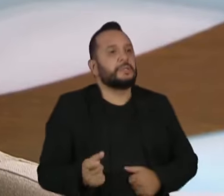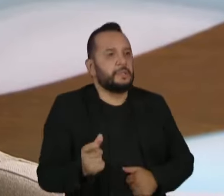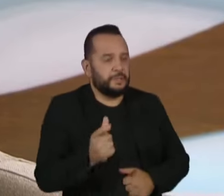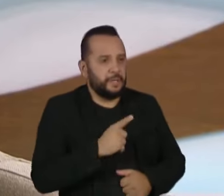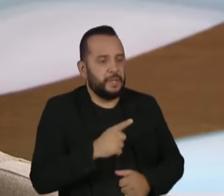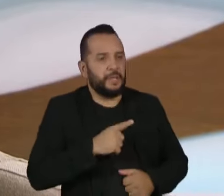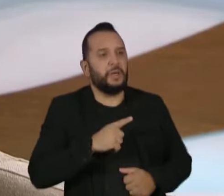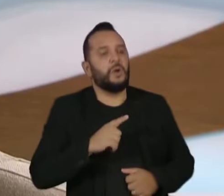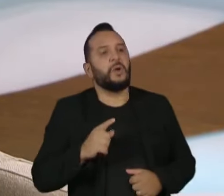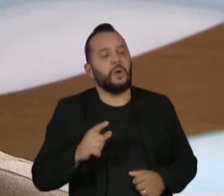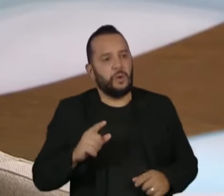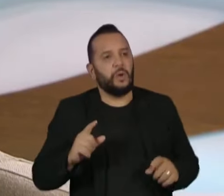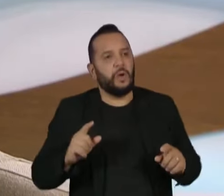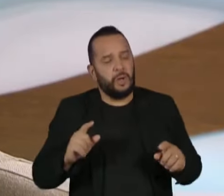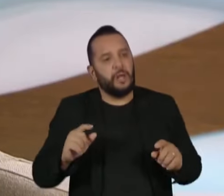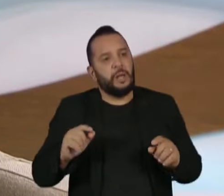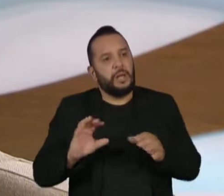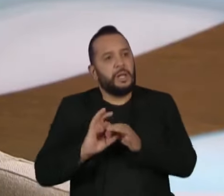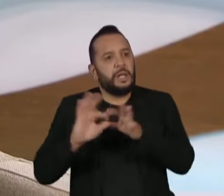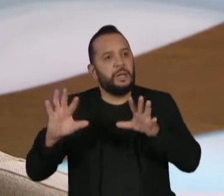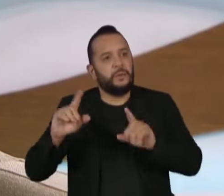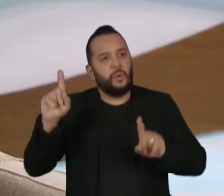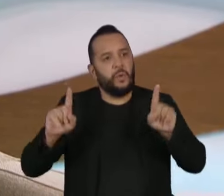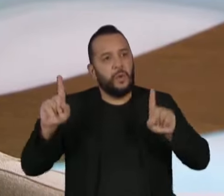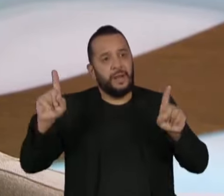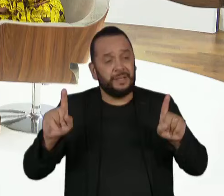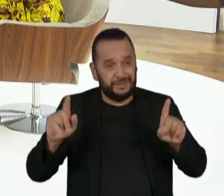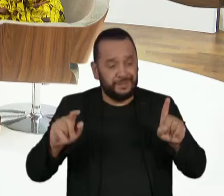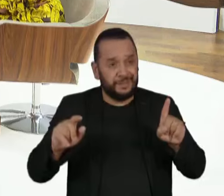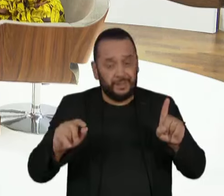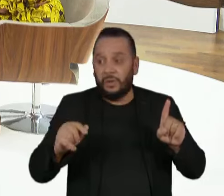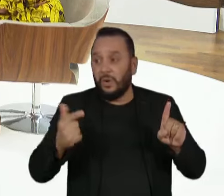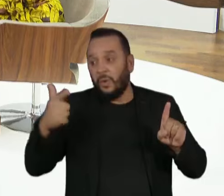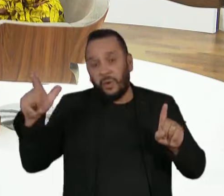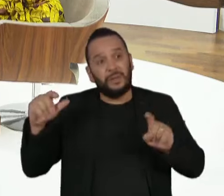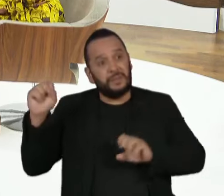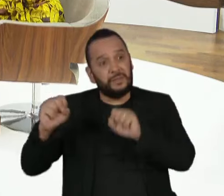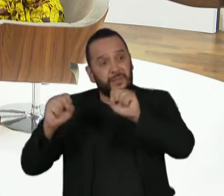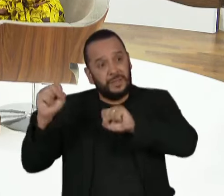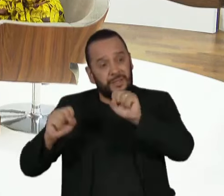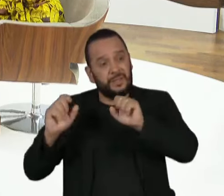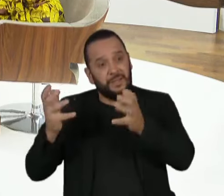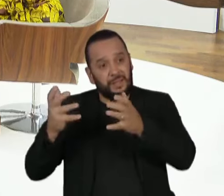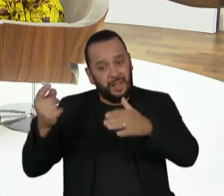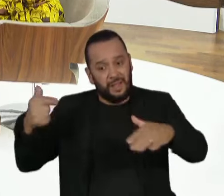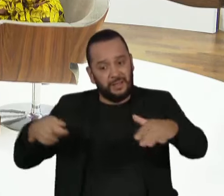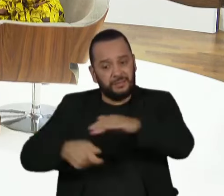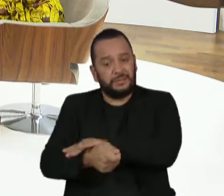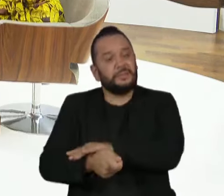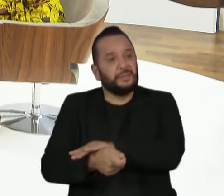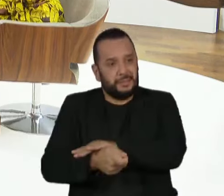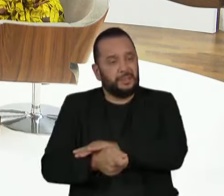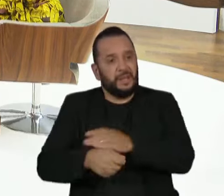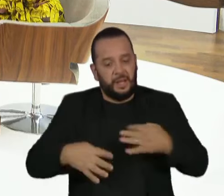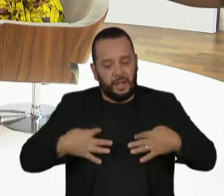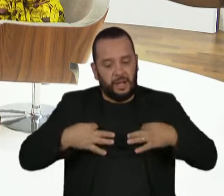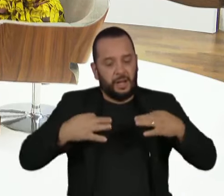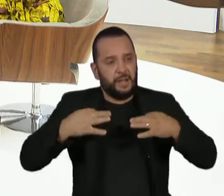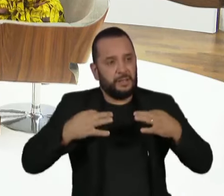uma concorrência para empresas que queiram patrocinar a camisa do Palmeiras.